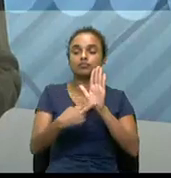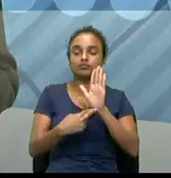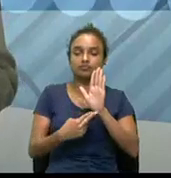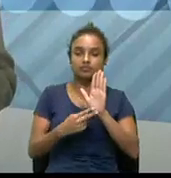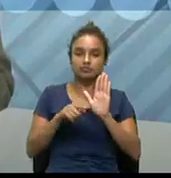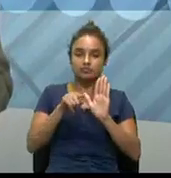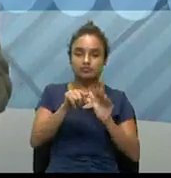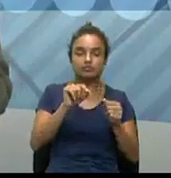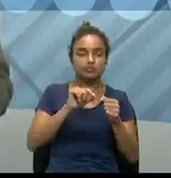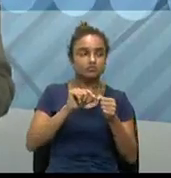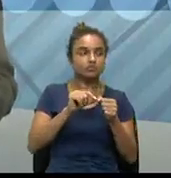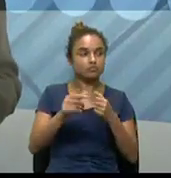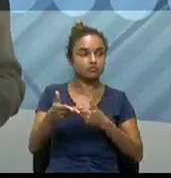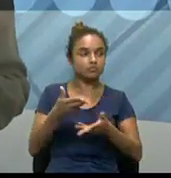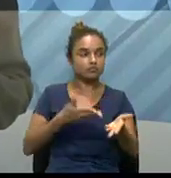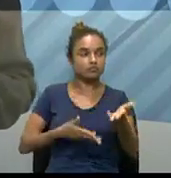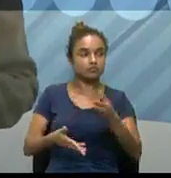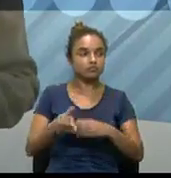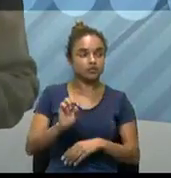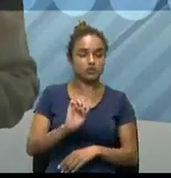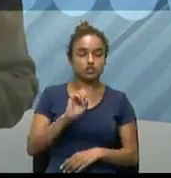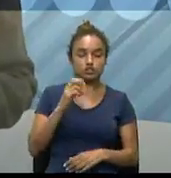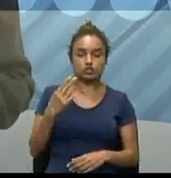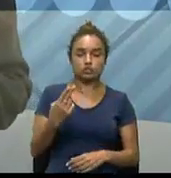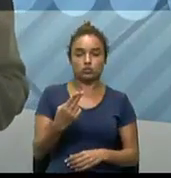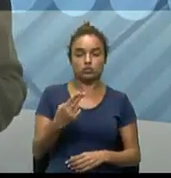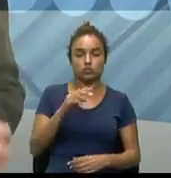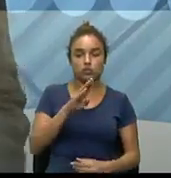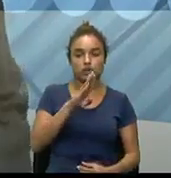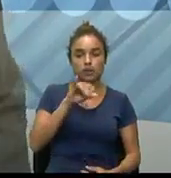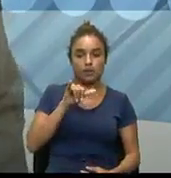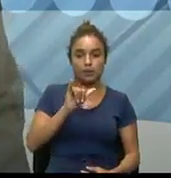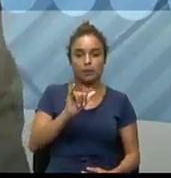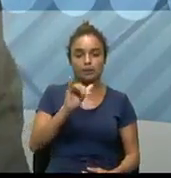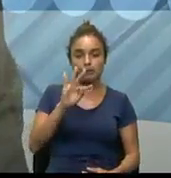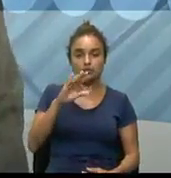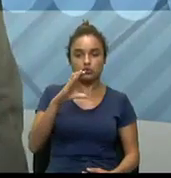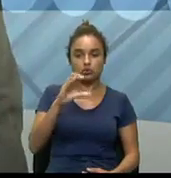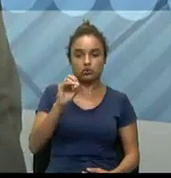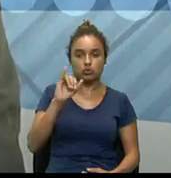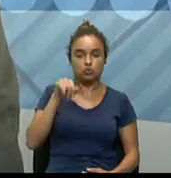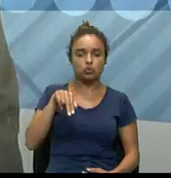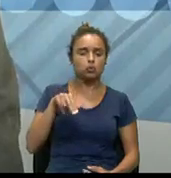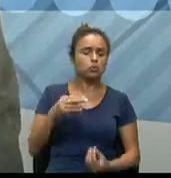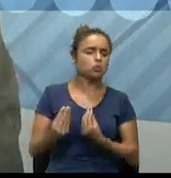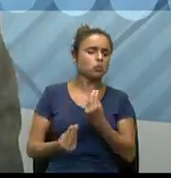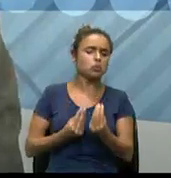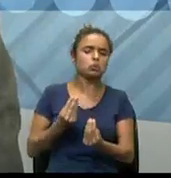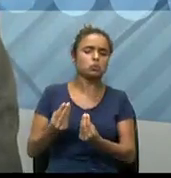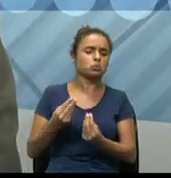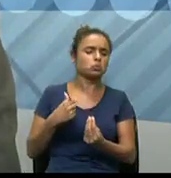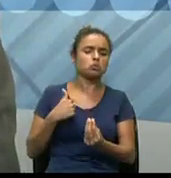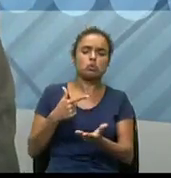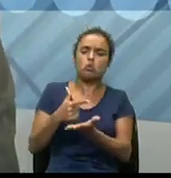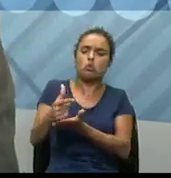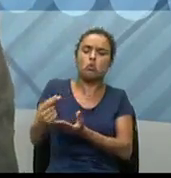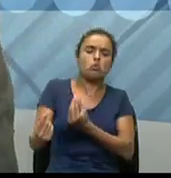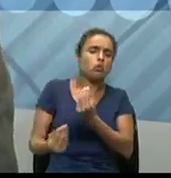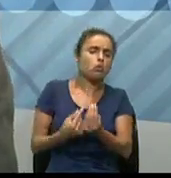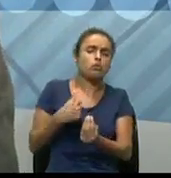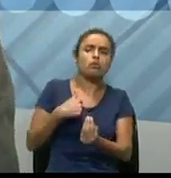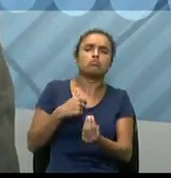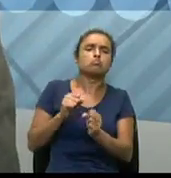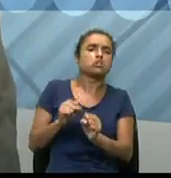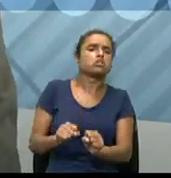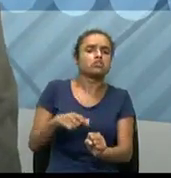poder fazer ou trabalhar com a bitcoin. Como adquirir as bitcoins, né, então